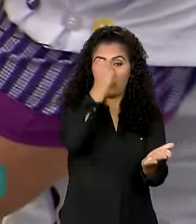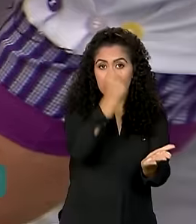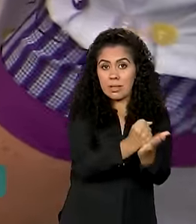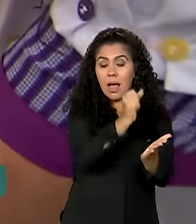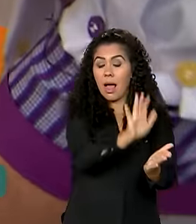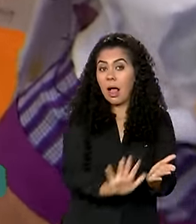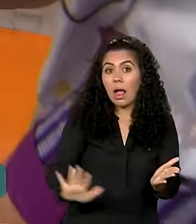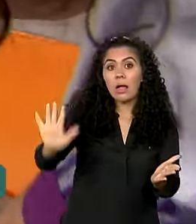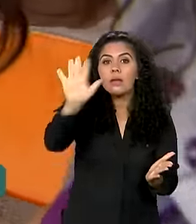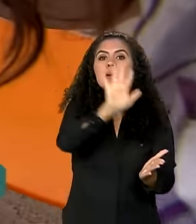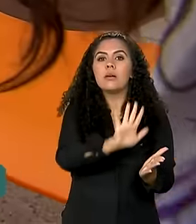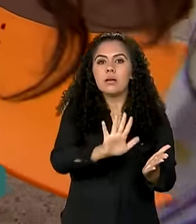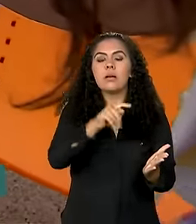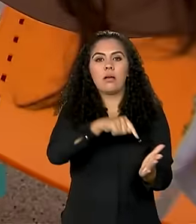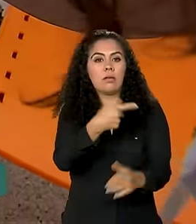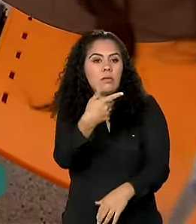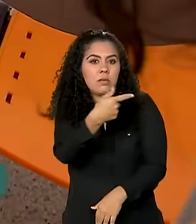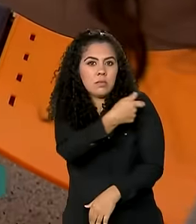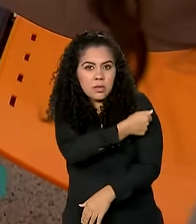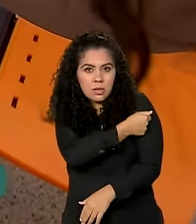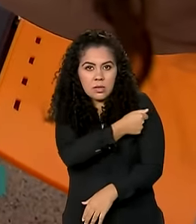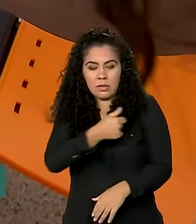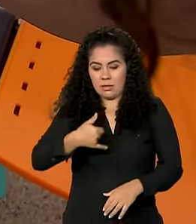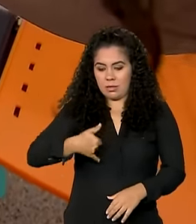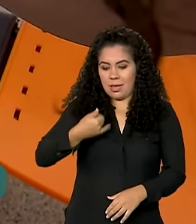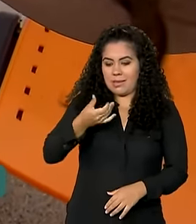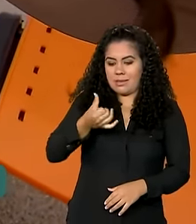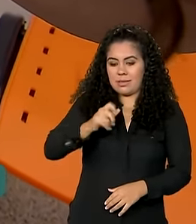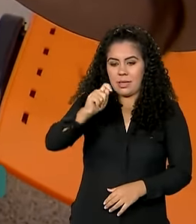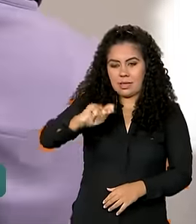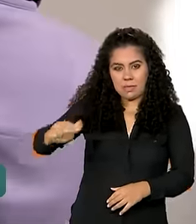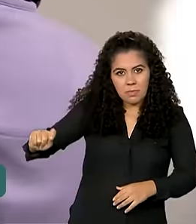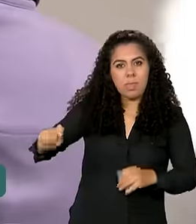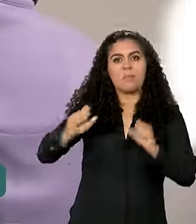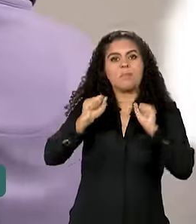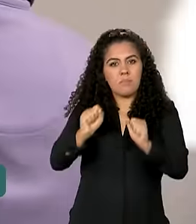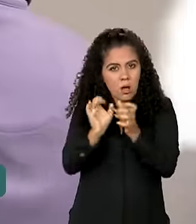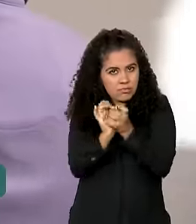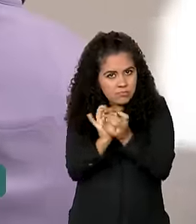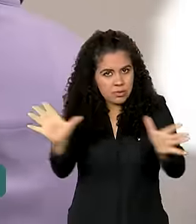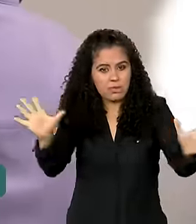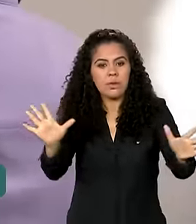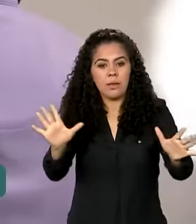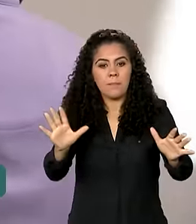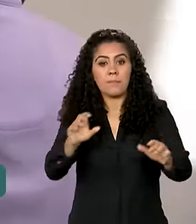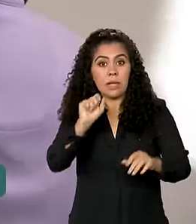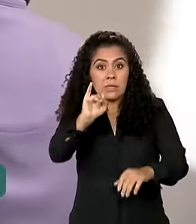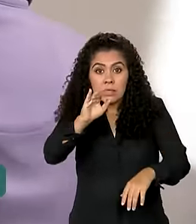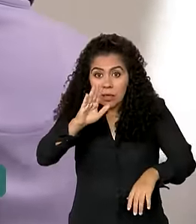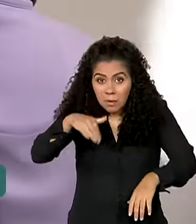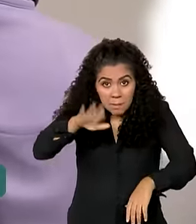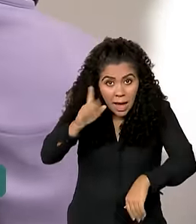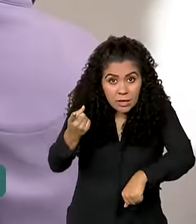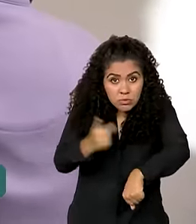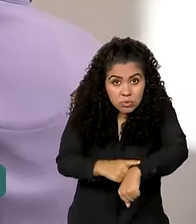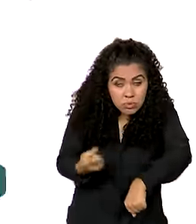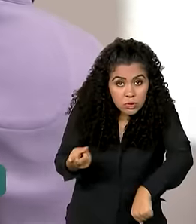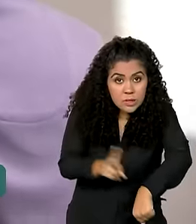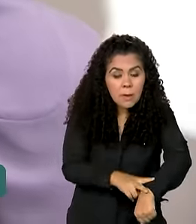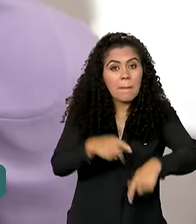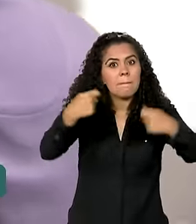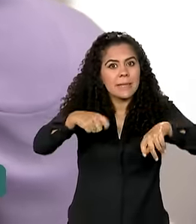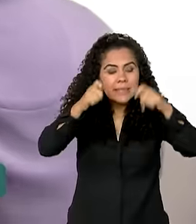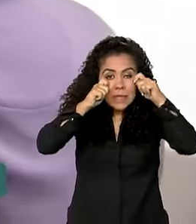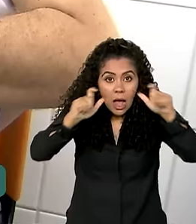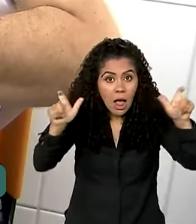A vacina é aplicada a partir dos seis meses de vida. Mesmo quem já tomou mais que duas doses precisa ficar